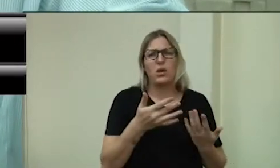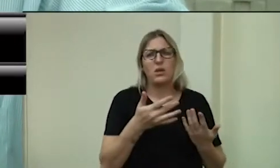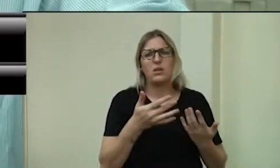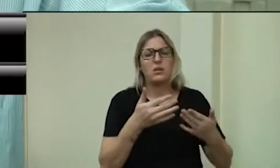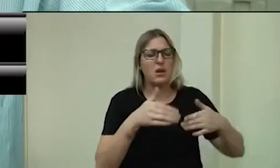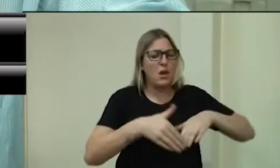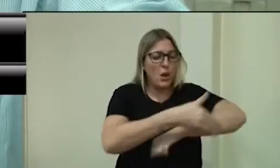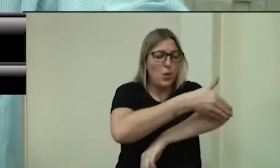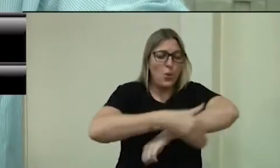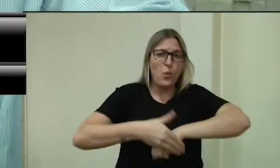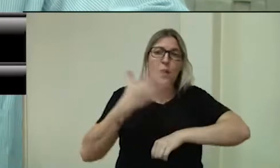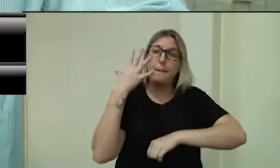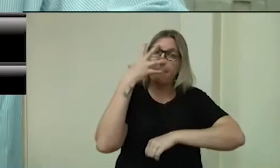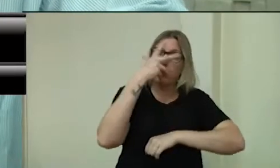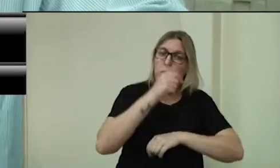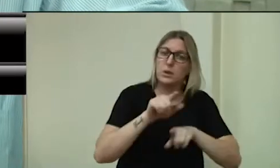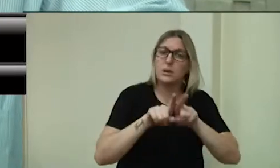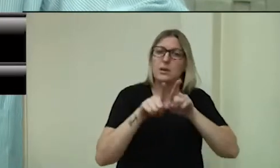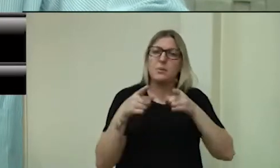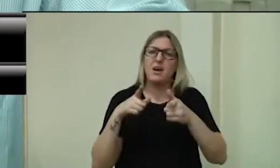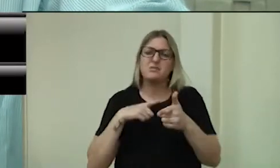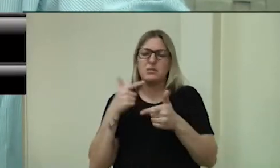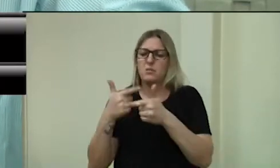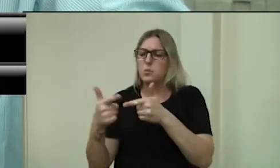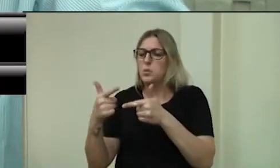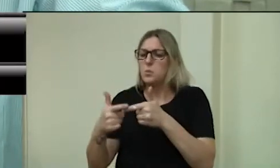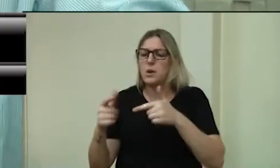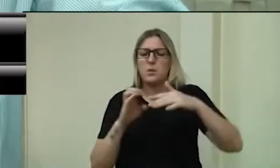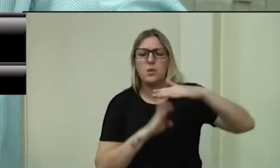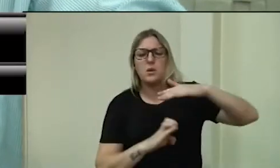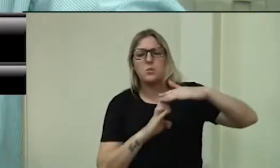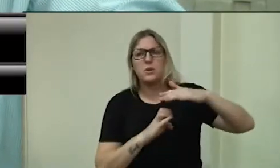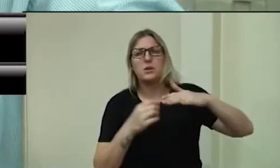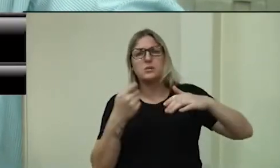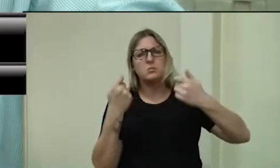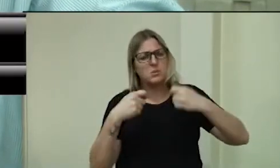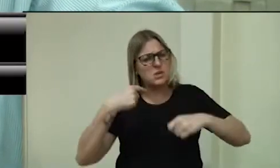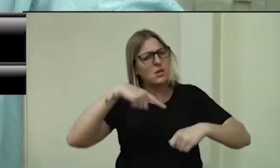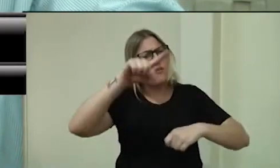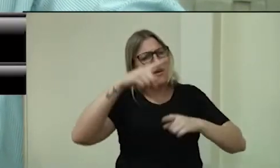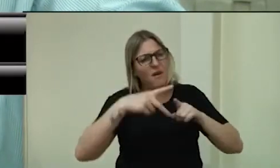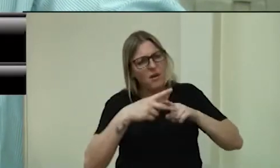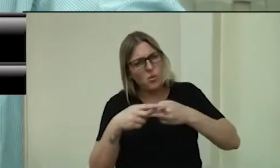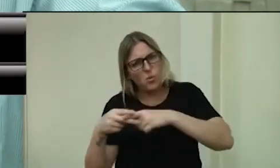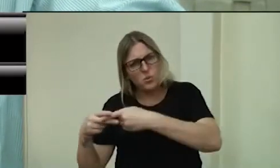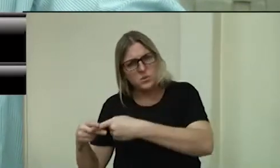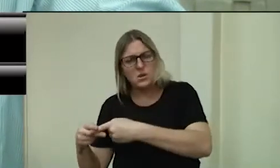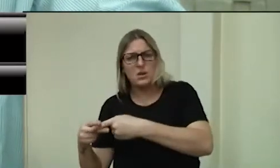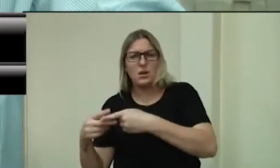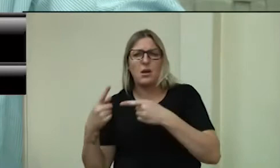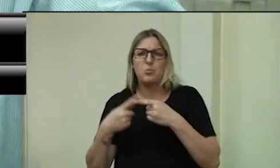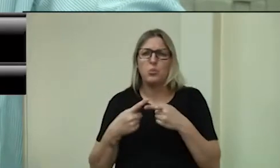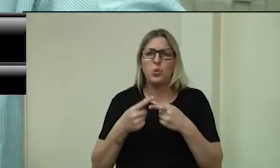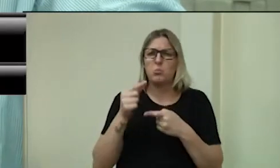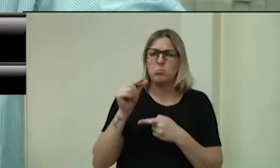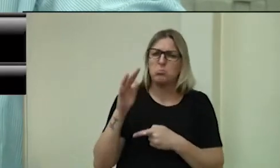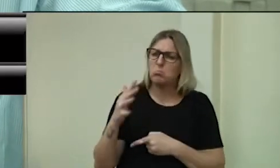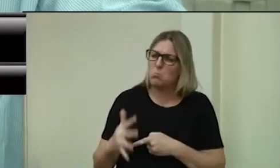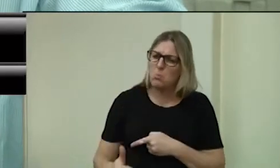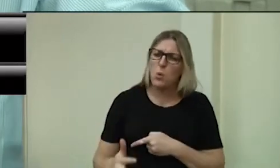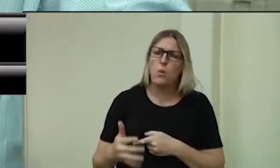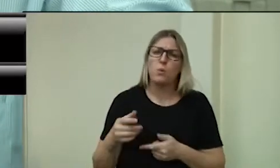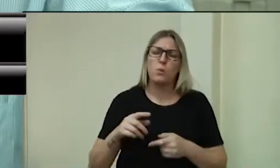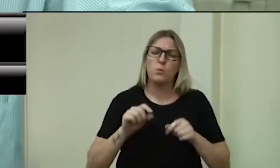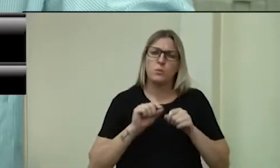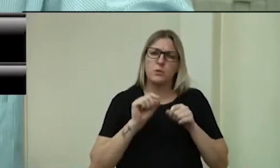Atílio Jardão, que para ela não custa muita coisa para ir fazer esse conserto. Então, na verdade,